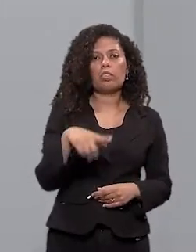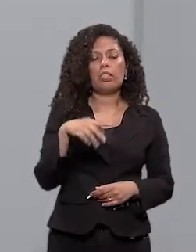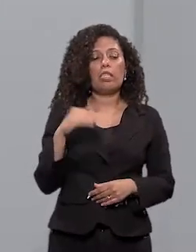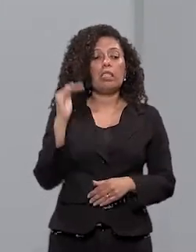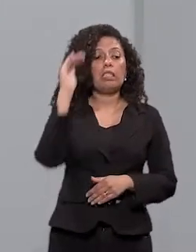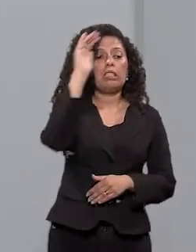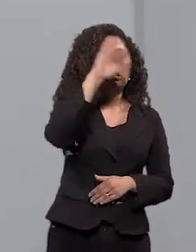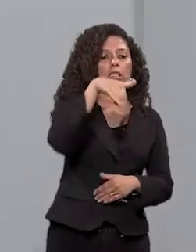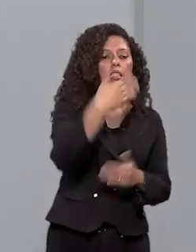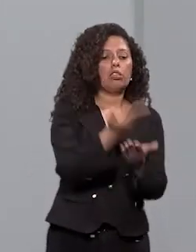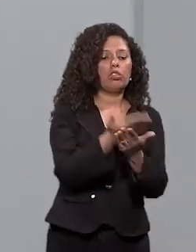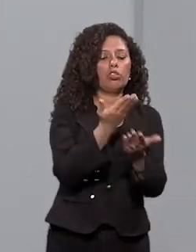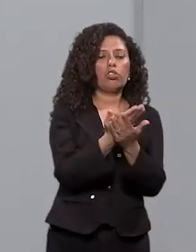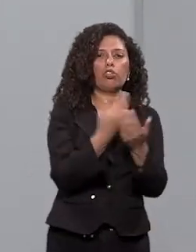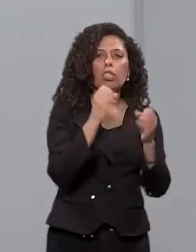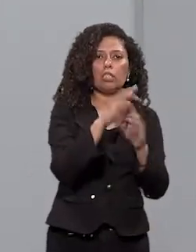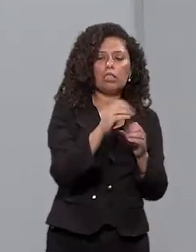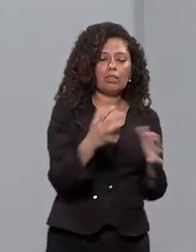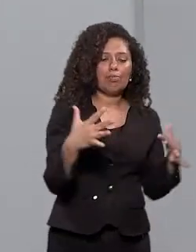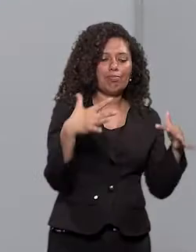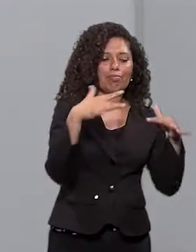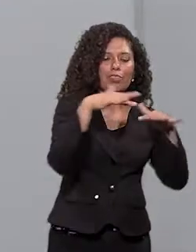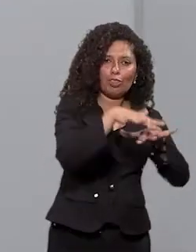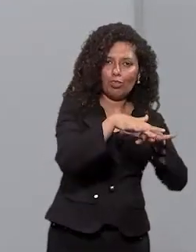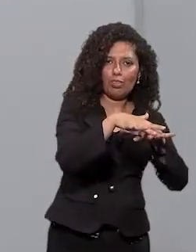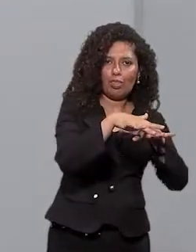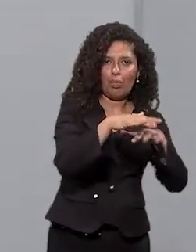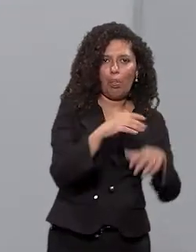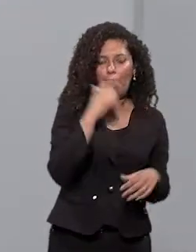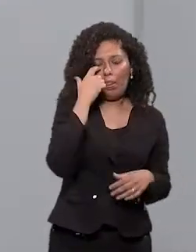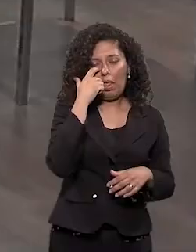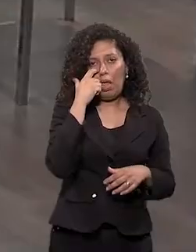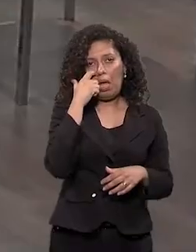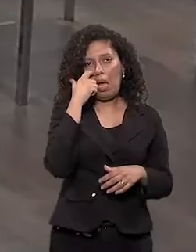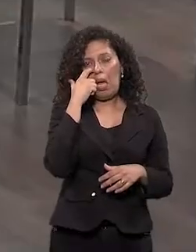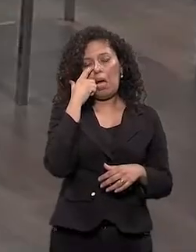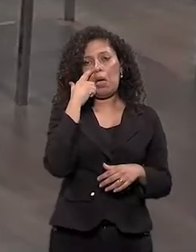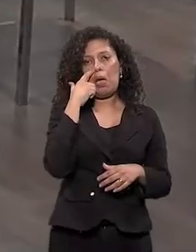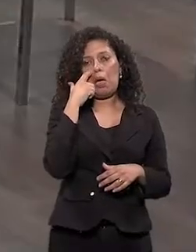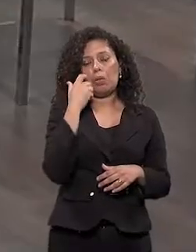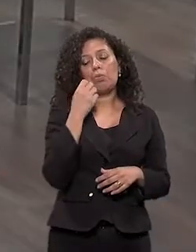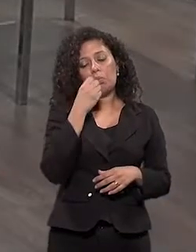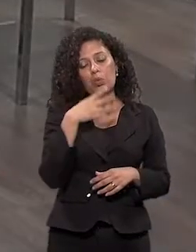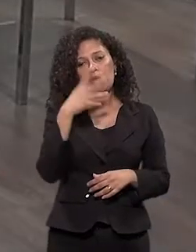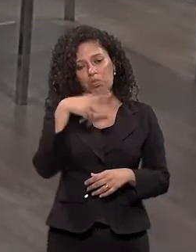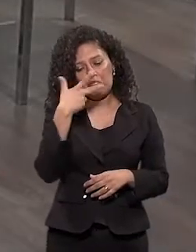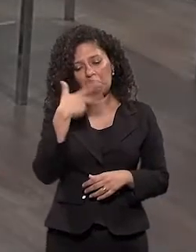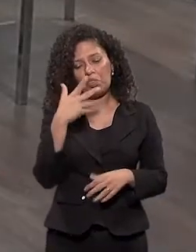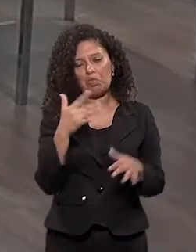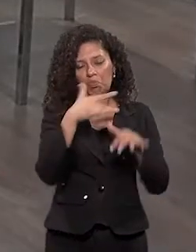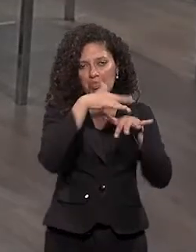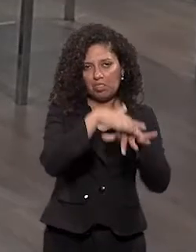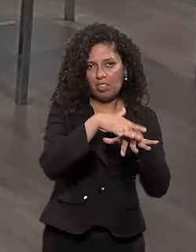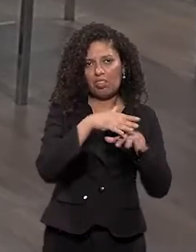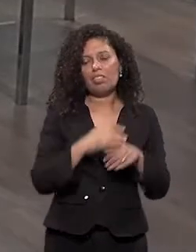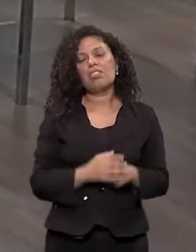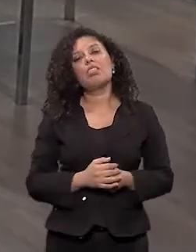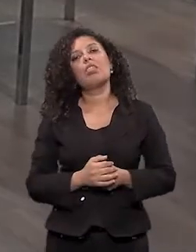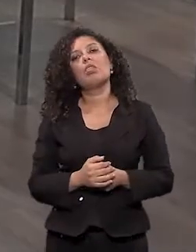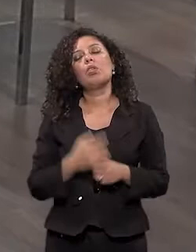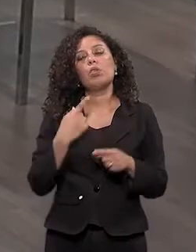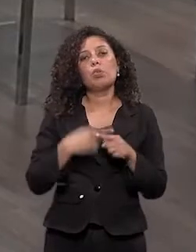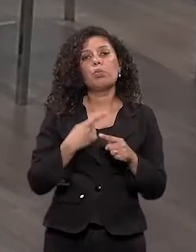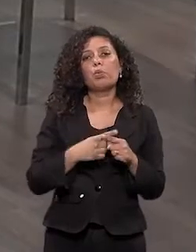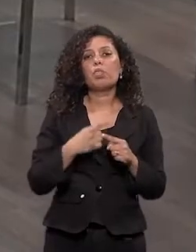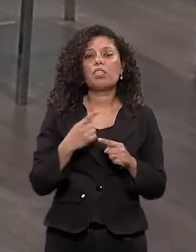dentro de sala de aula com a inclusão. Meus colegas que também trabalham... Eu ia tocar nesse assunto com você, que bom que você já começa falando. Então, é porque